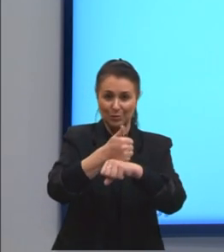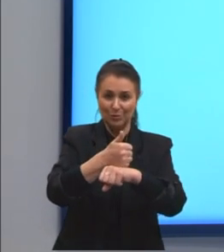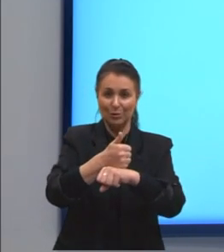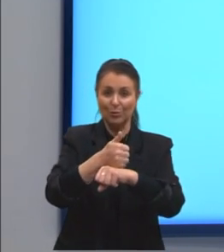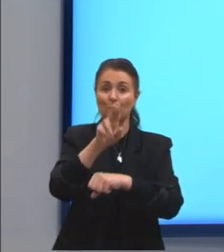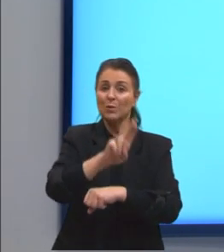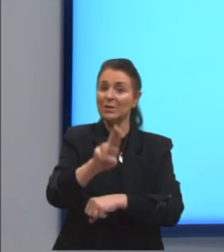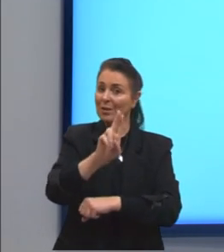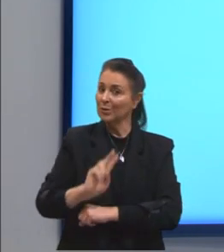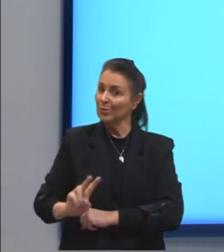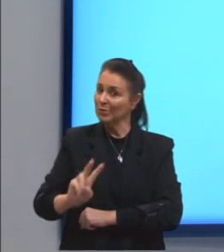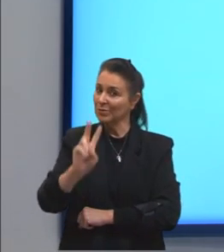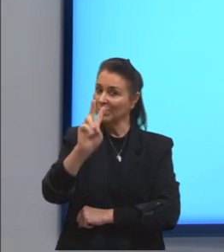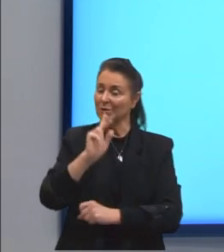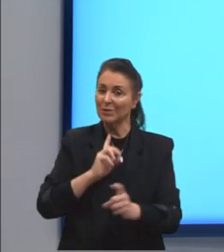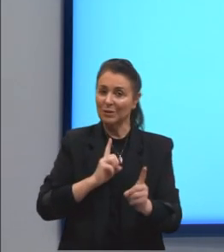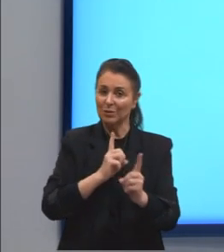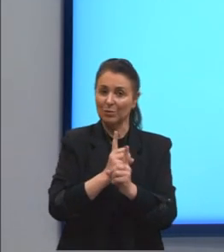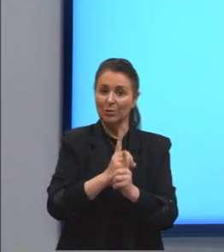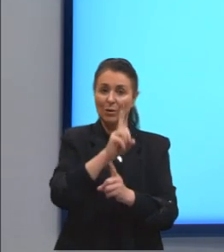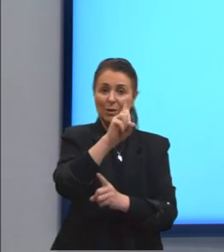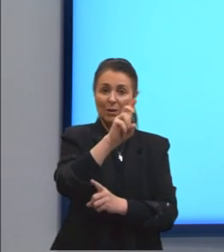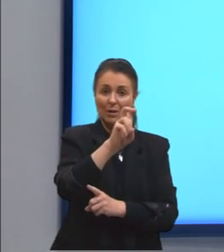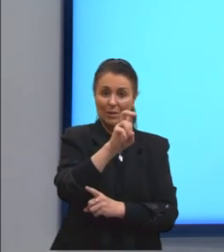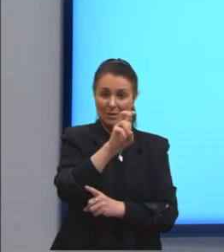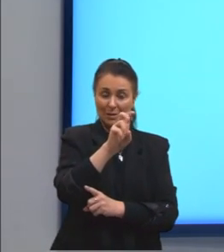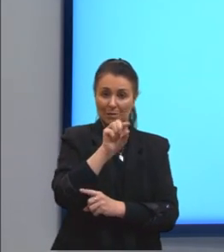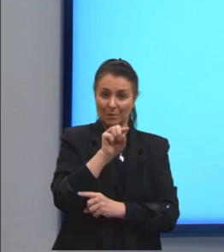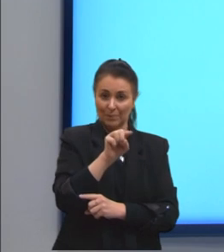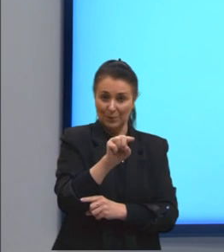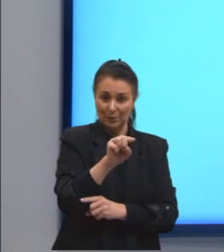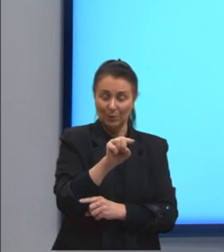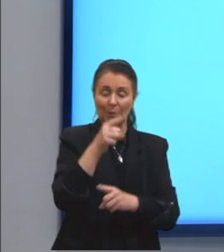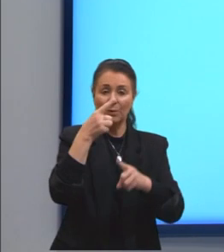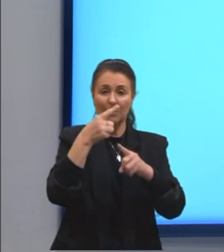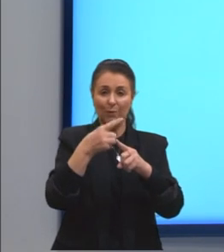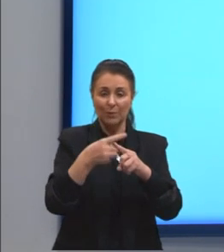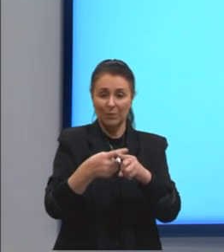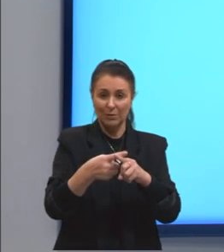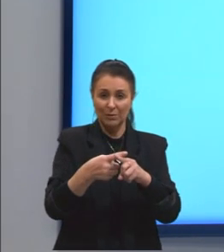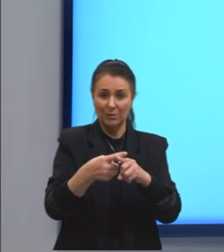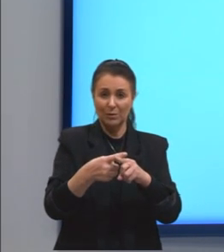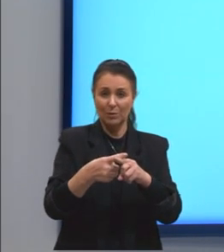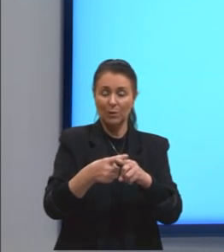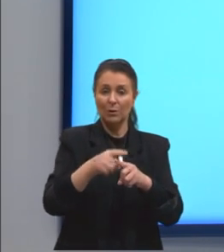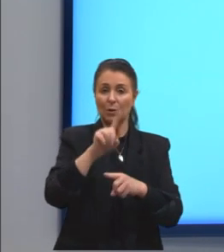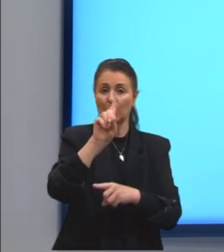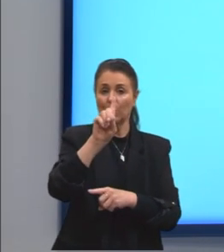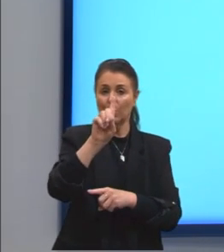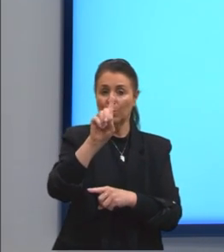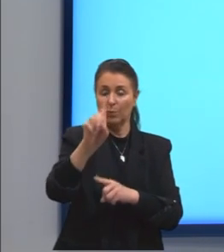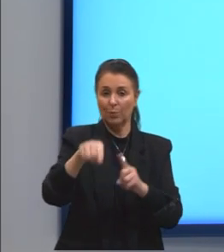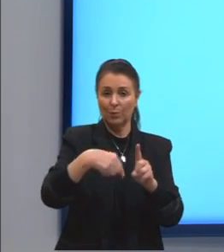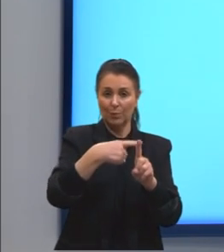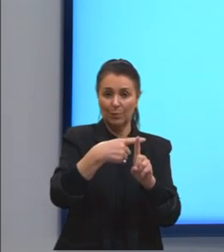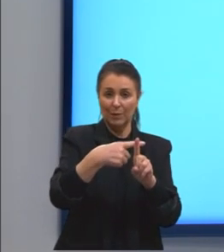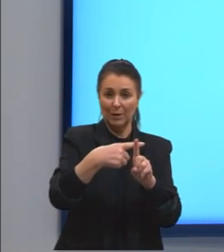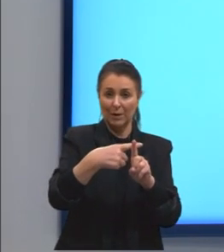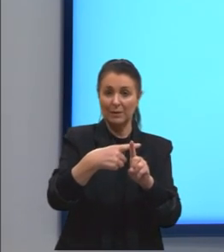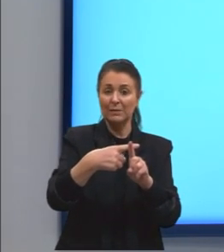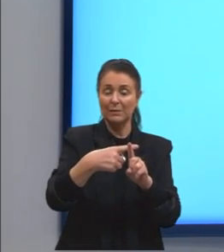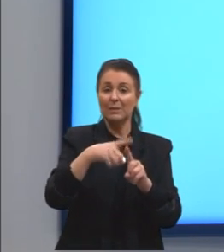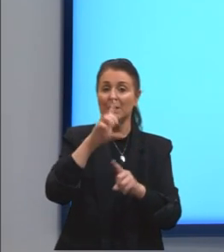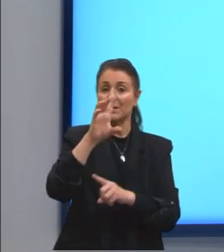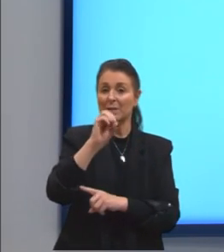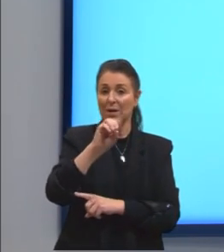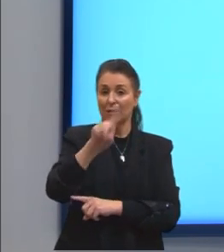valores. 15 mil do capital vezes 1 mais a taxa, que é